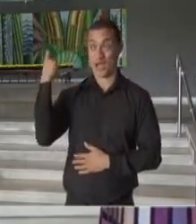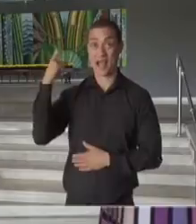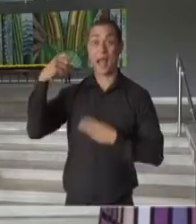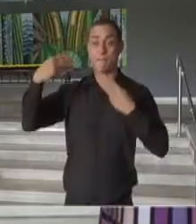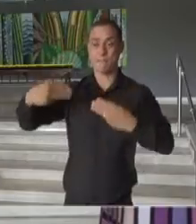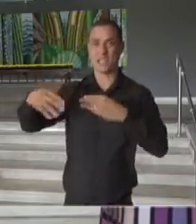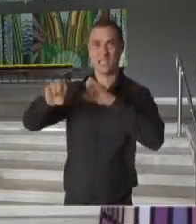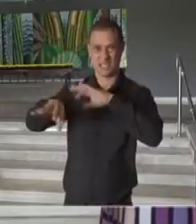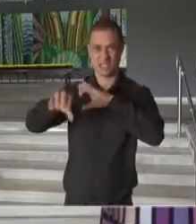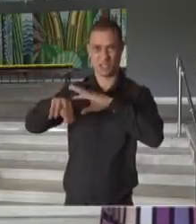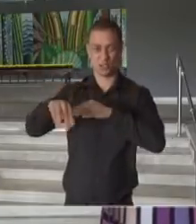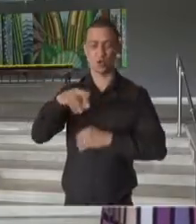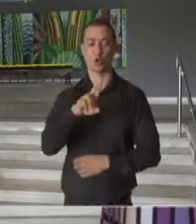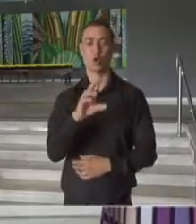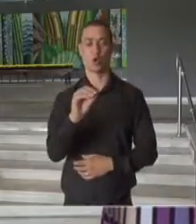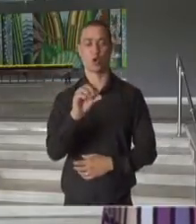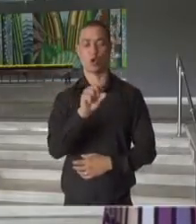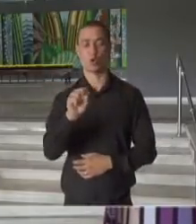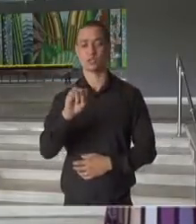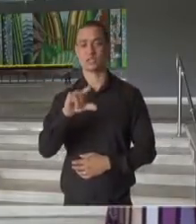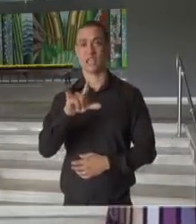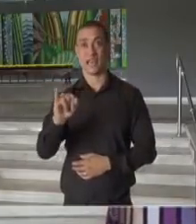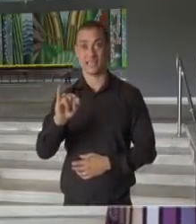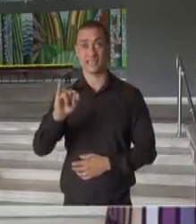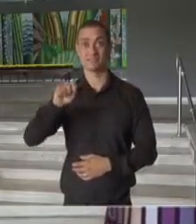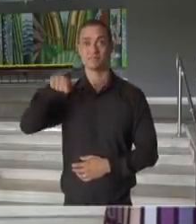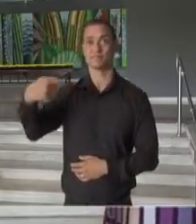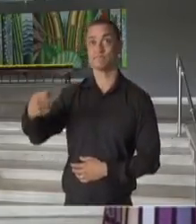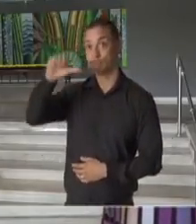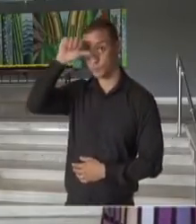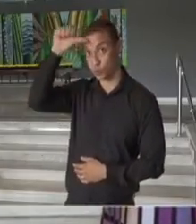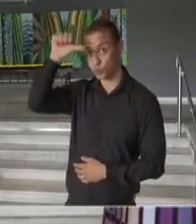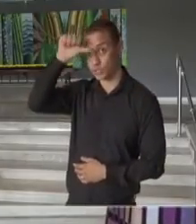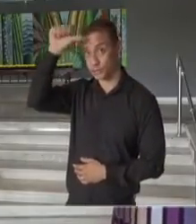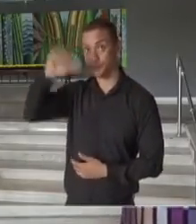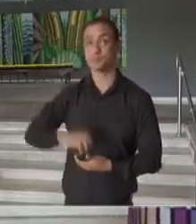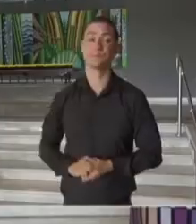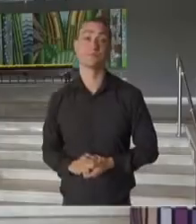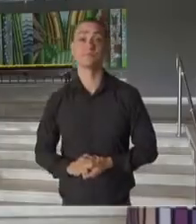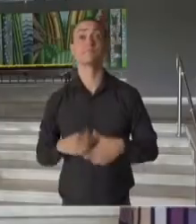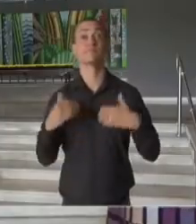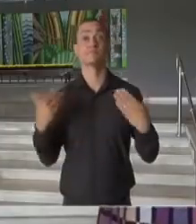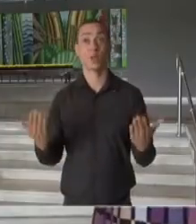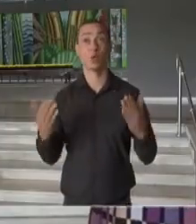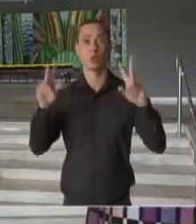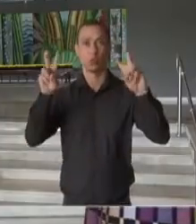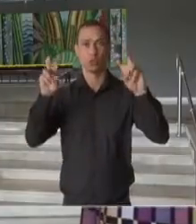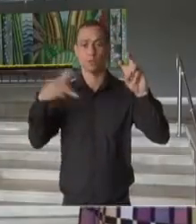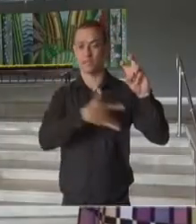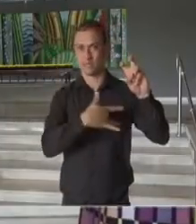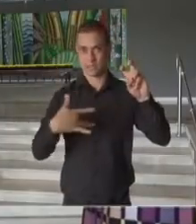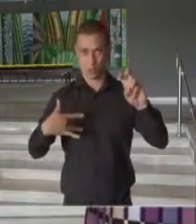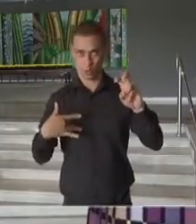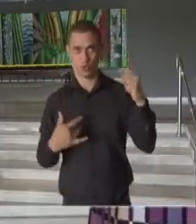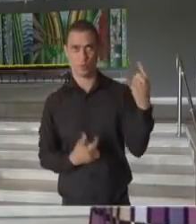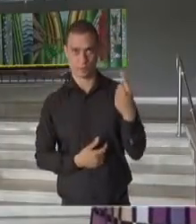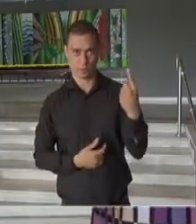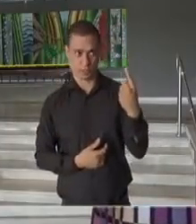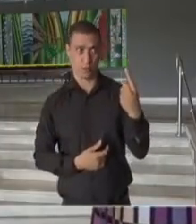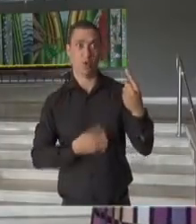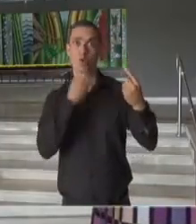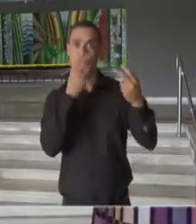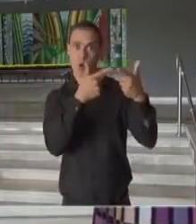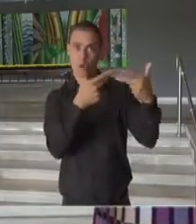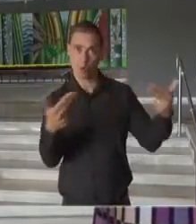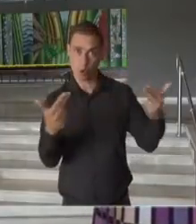da educação, Rociele Soares. Vamos, então, começando com o tema de saúde e as boas